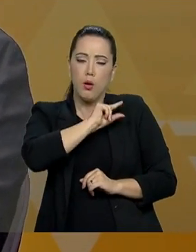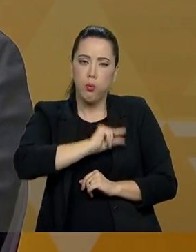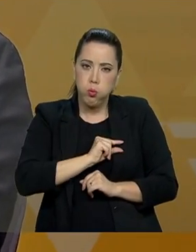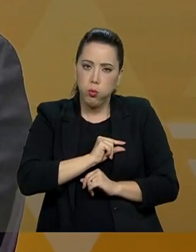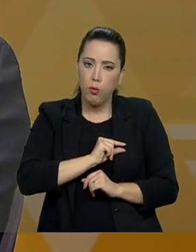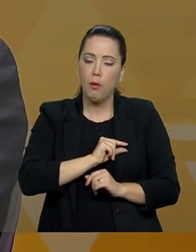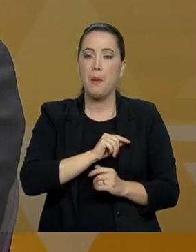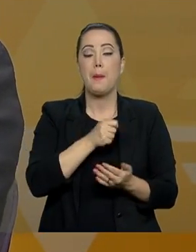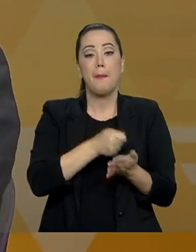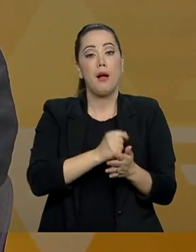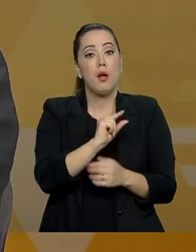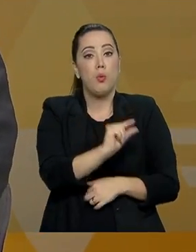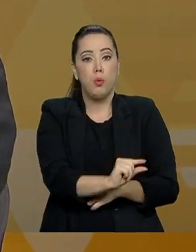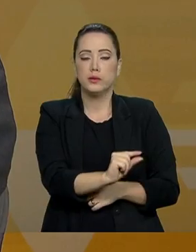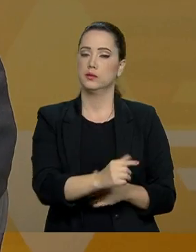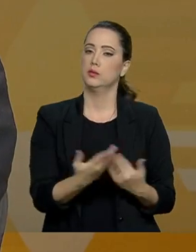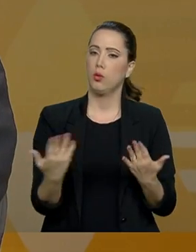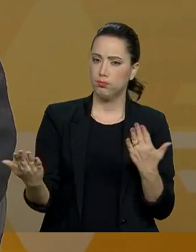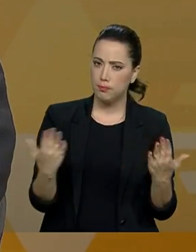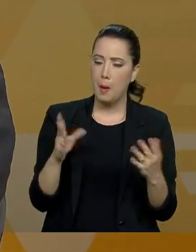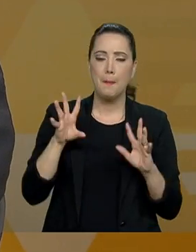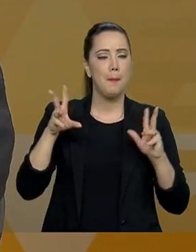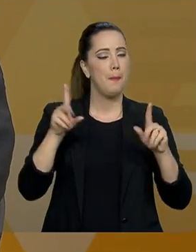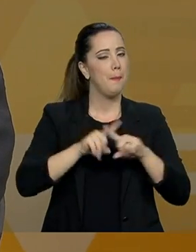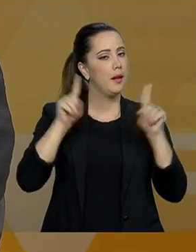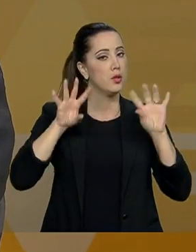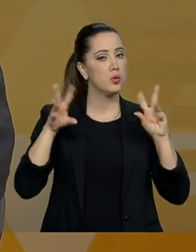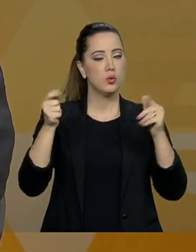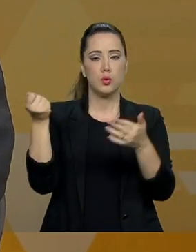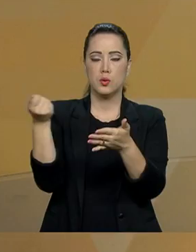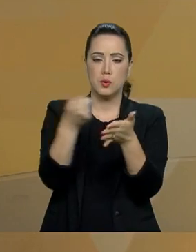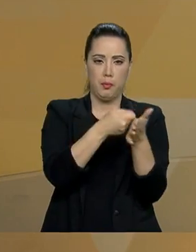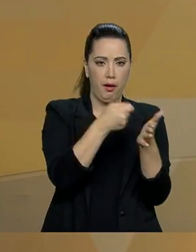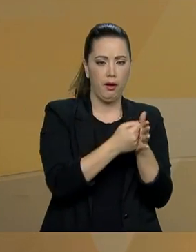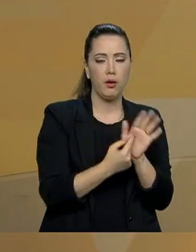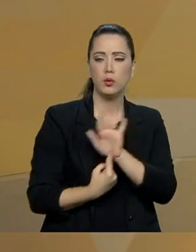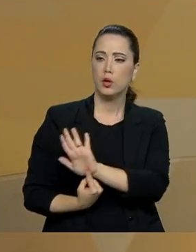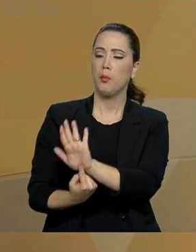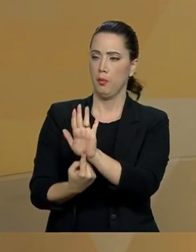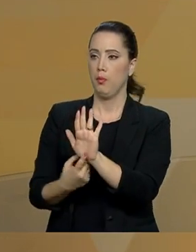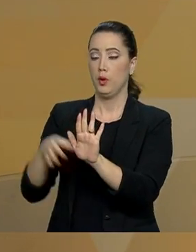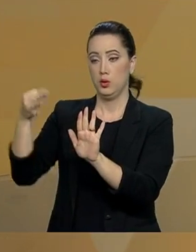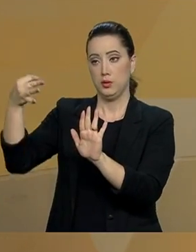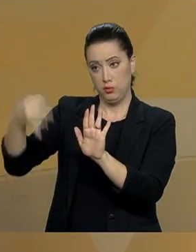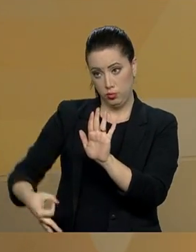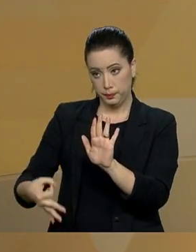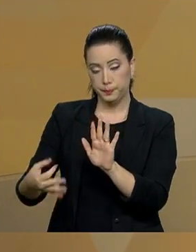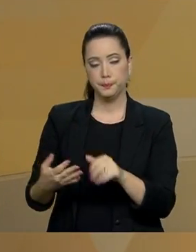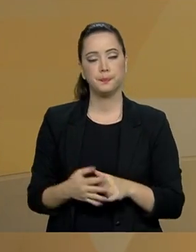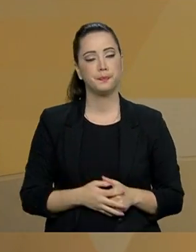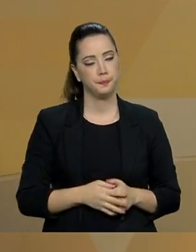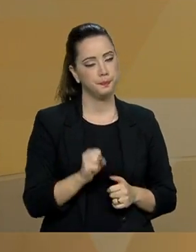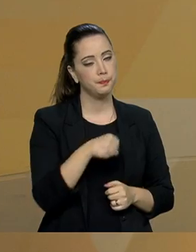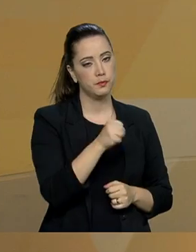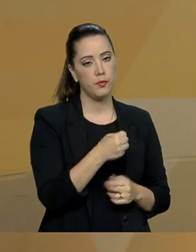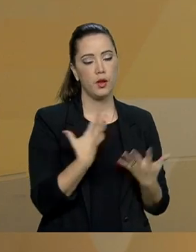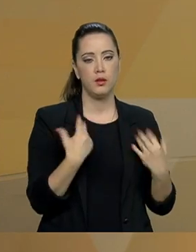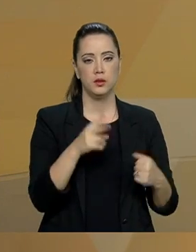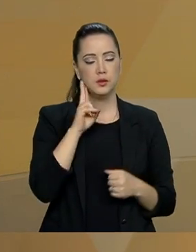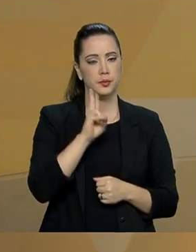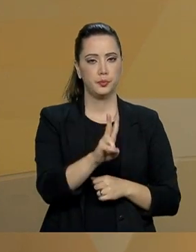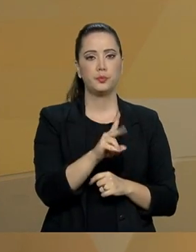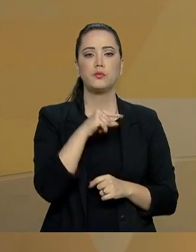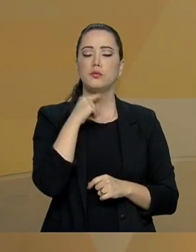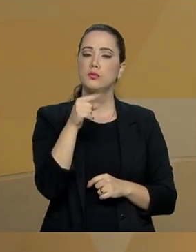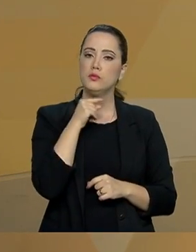com ainda menos, mas todos contribuem. O que mostra a justiça da proposta também. Isso. Agora, vamos ver a dúvida